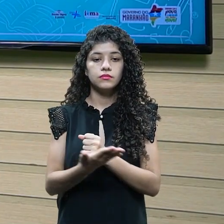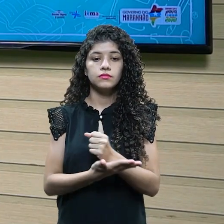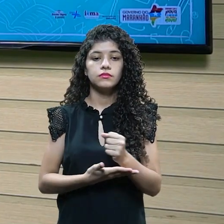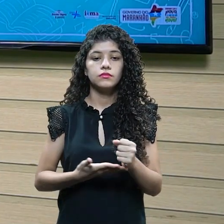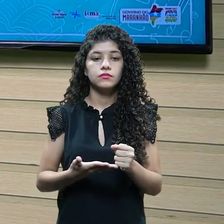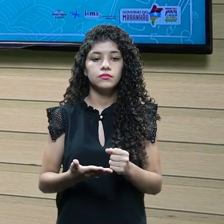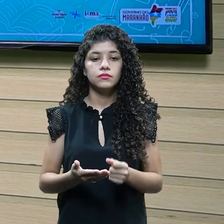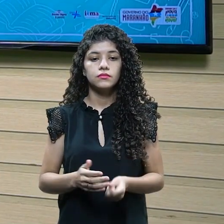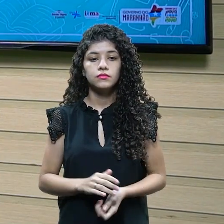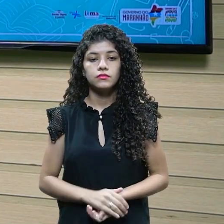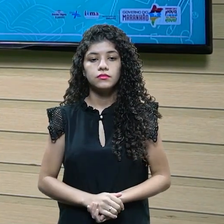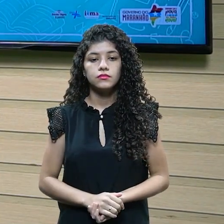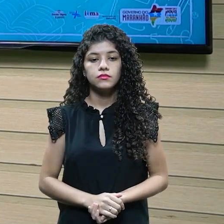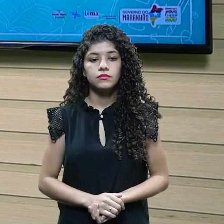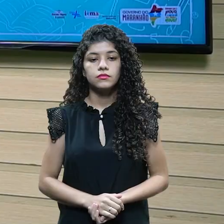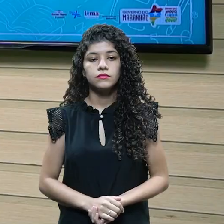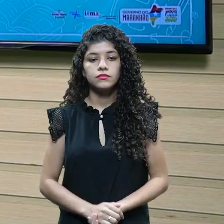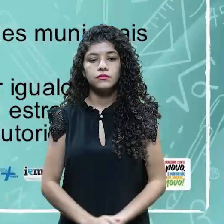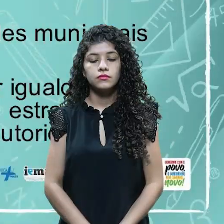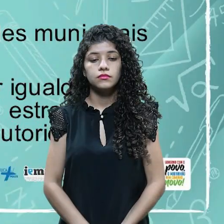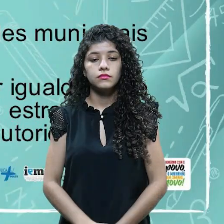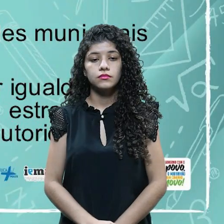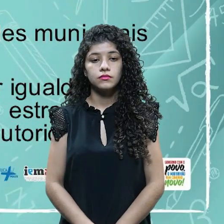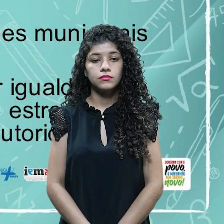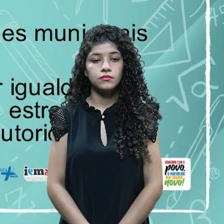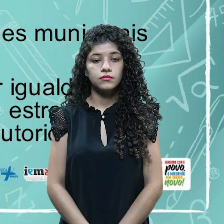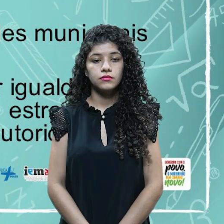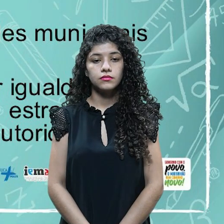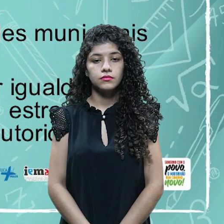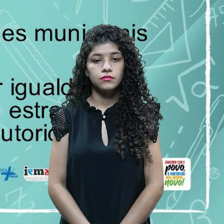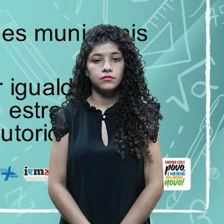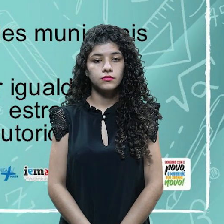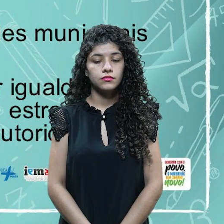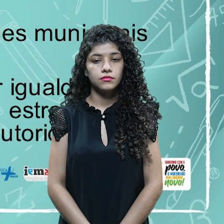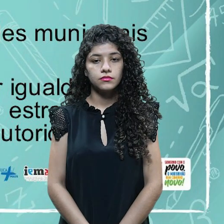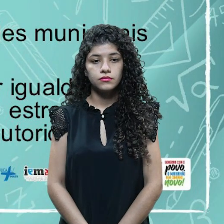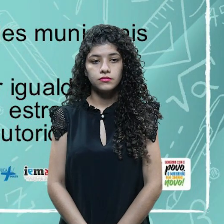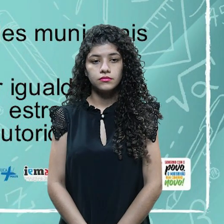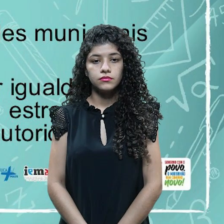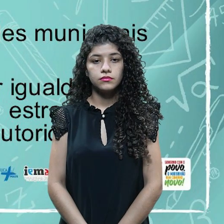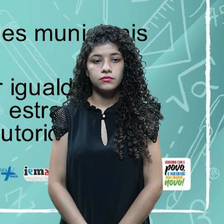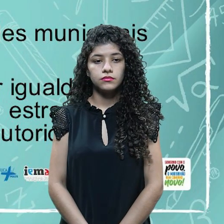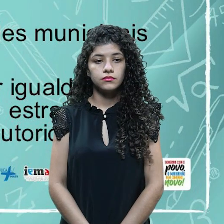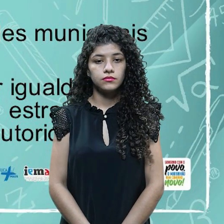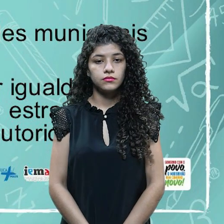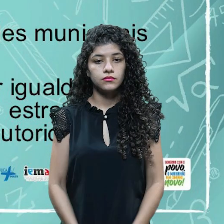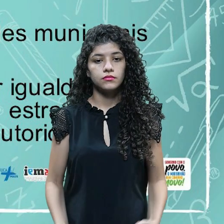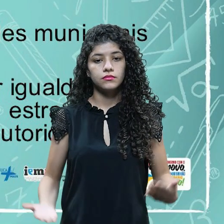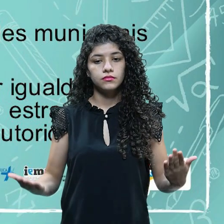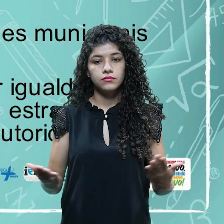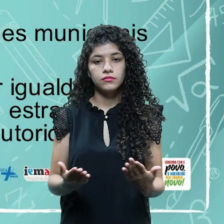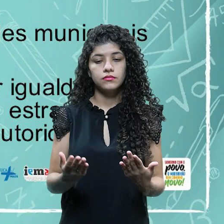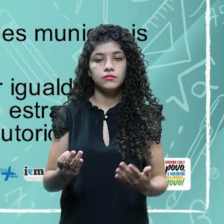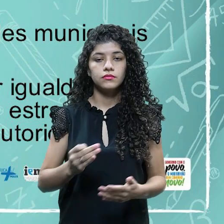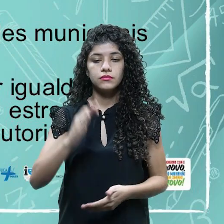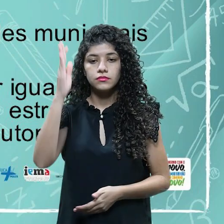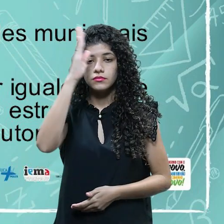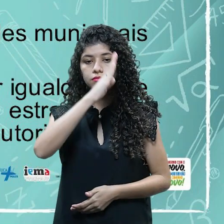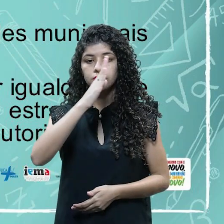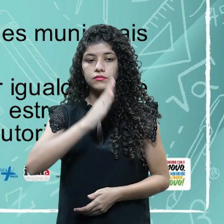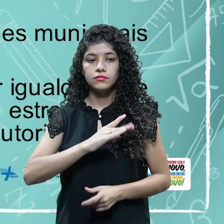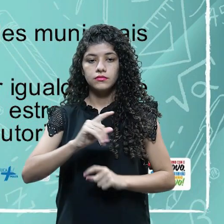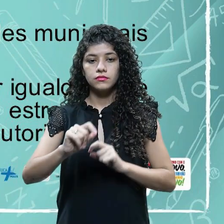precedência. Então, é o que a gente vai conhecer. A precedência no Brasil, ela é determinada pelo decreto, pelo